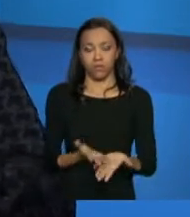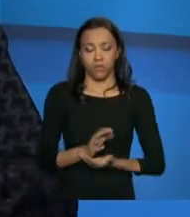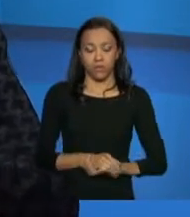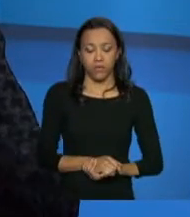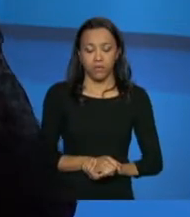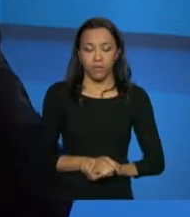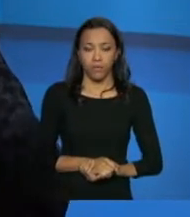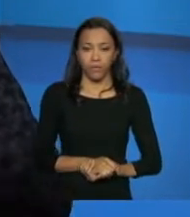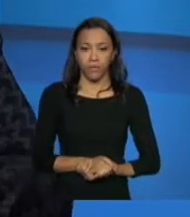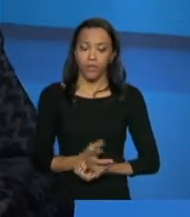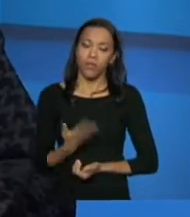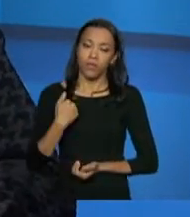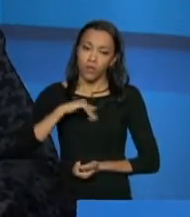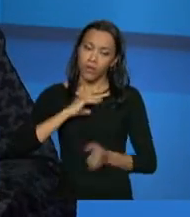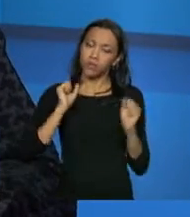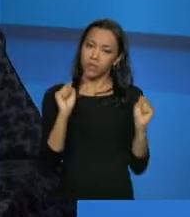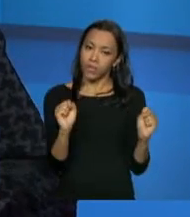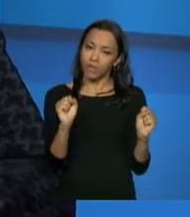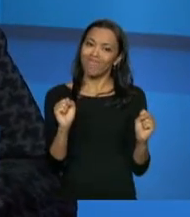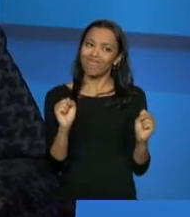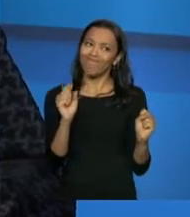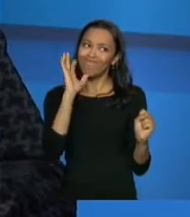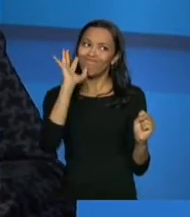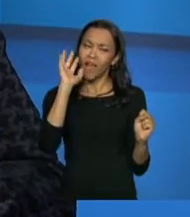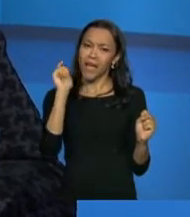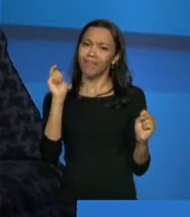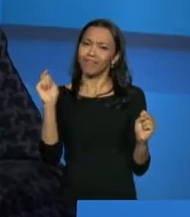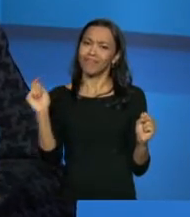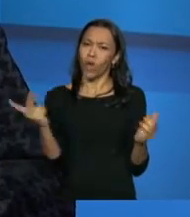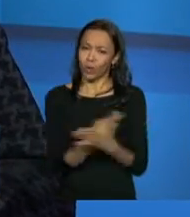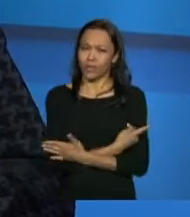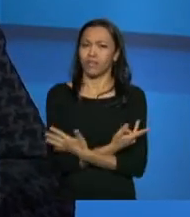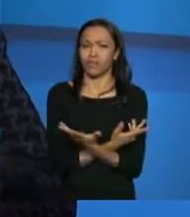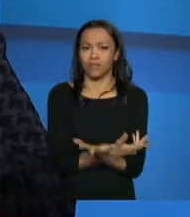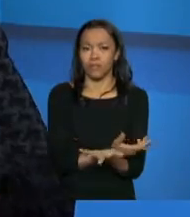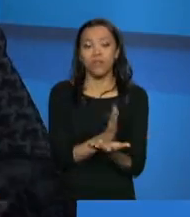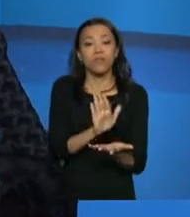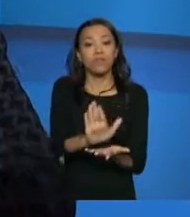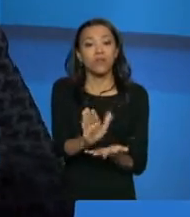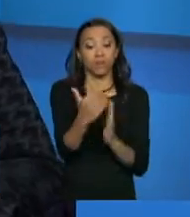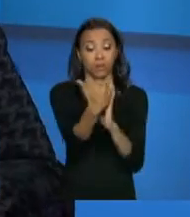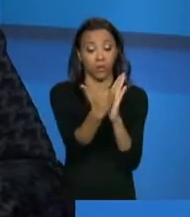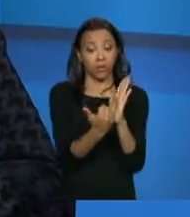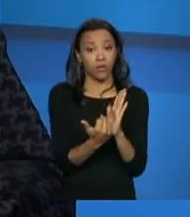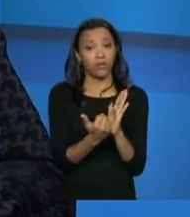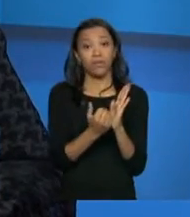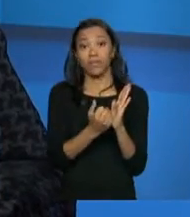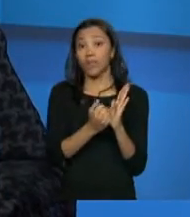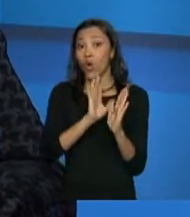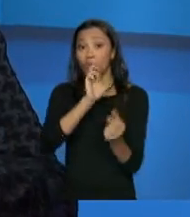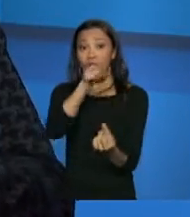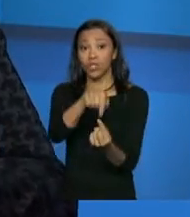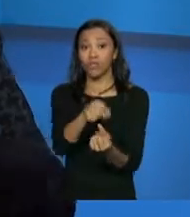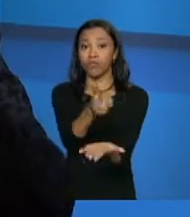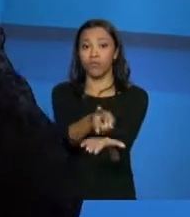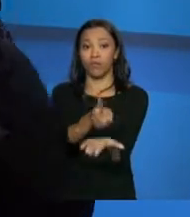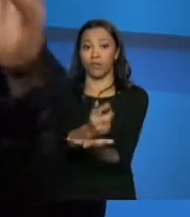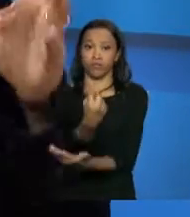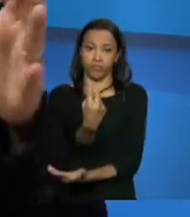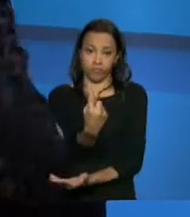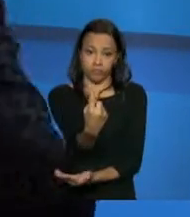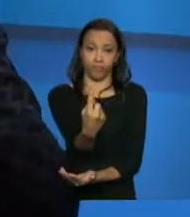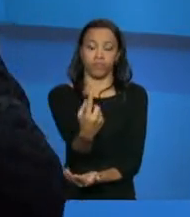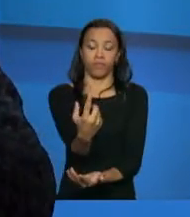A gente pode imaginar que isso aconteça, mas na verdade, os programas, eles todos têm o mesmo foco. No sentido de